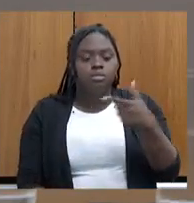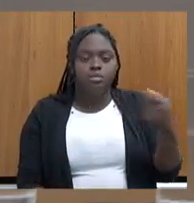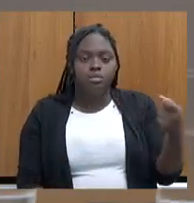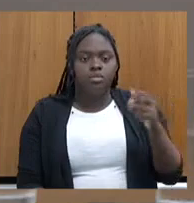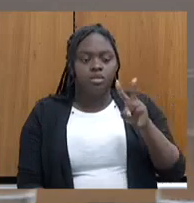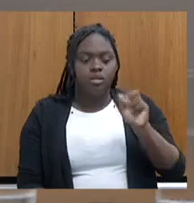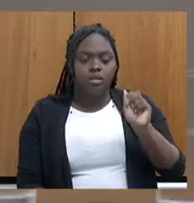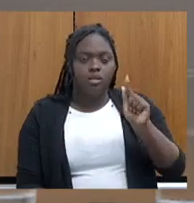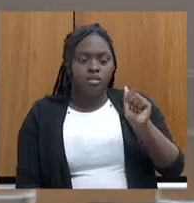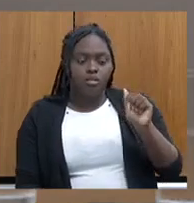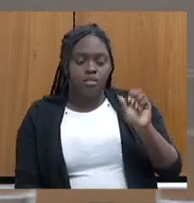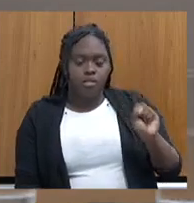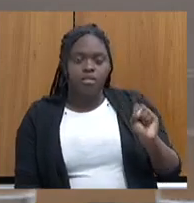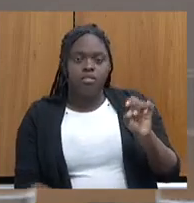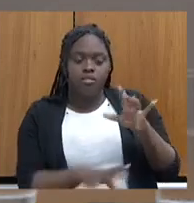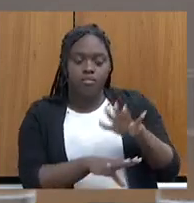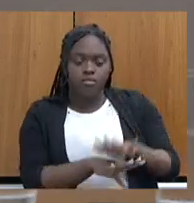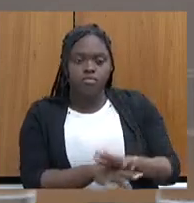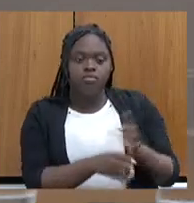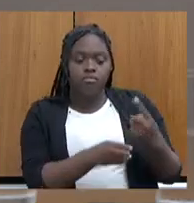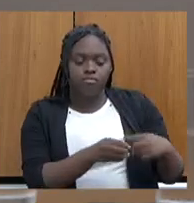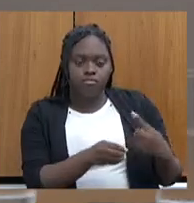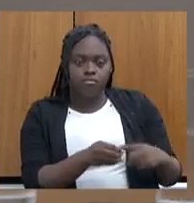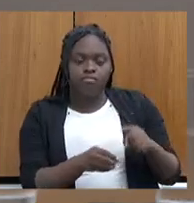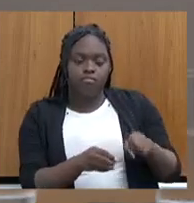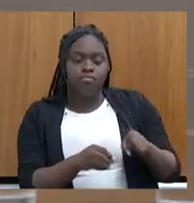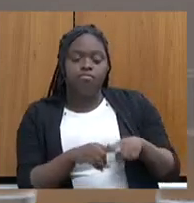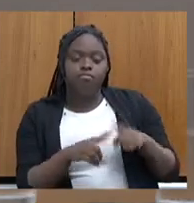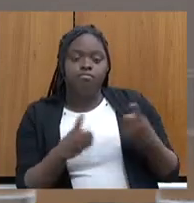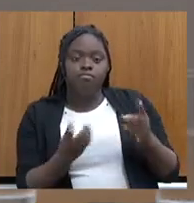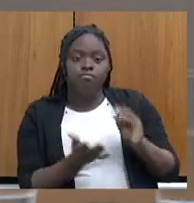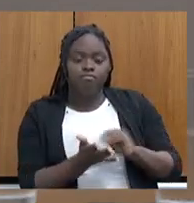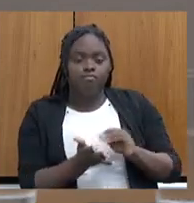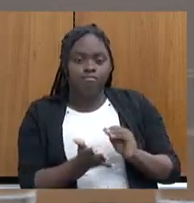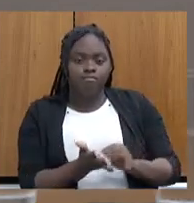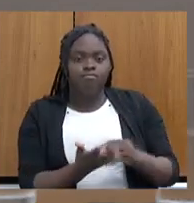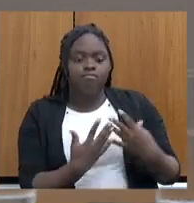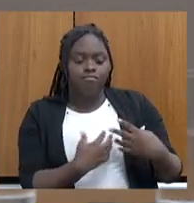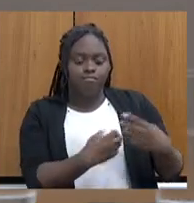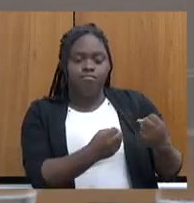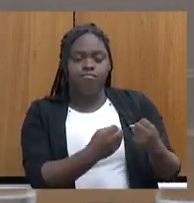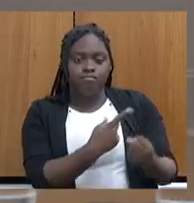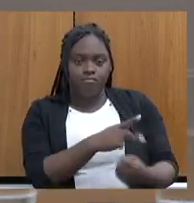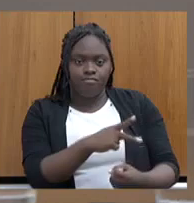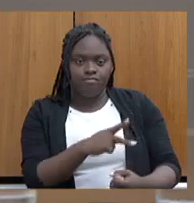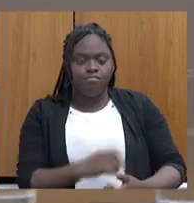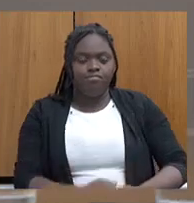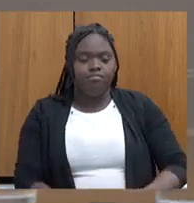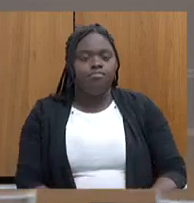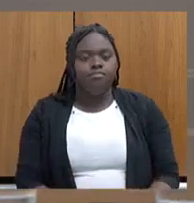para esses municípios, mas ainda falta a adesão deles. Por favor. Então,